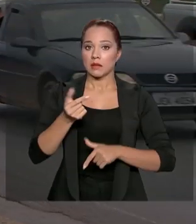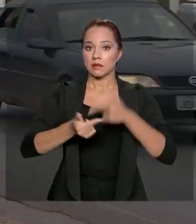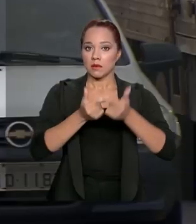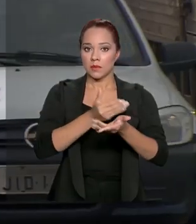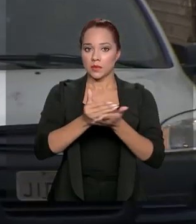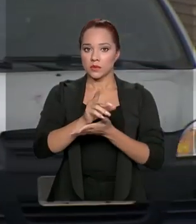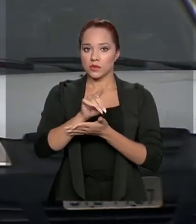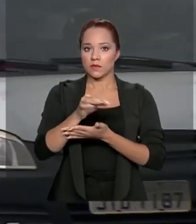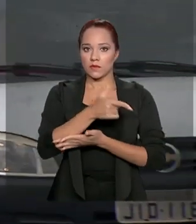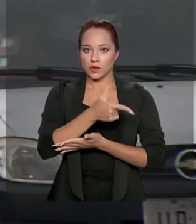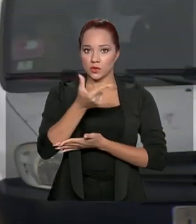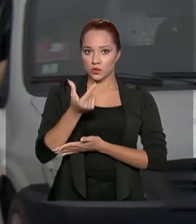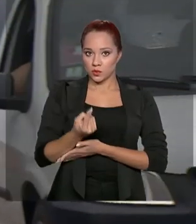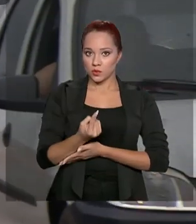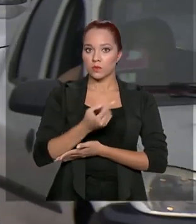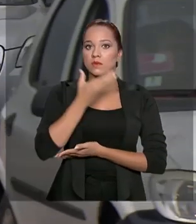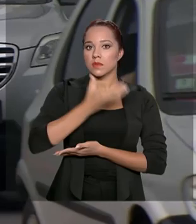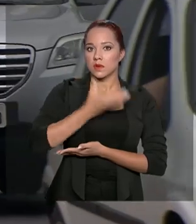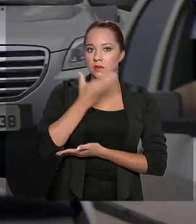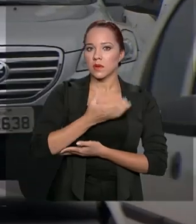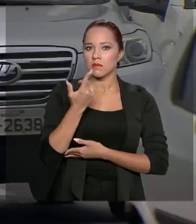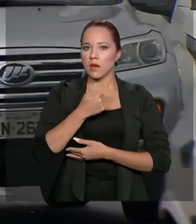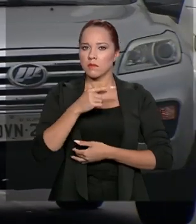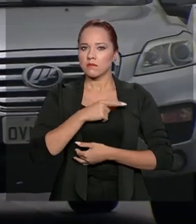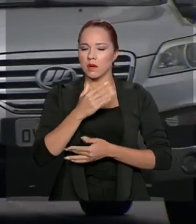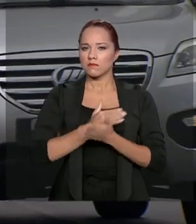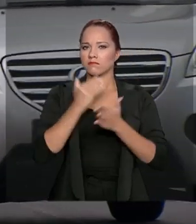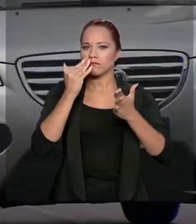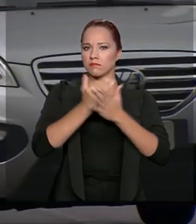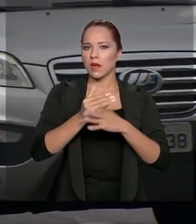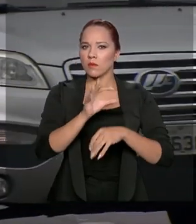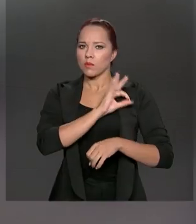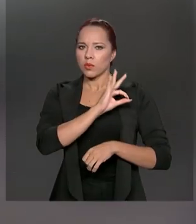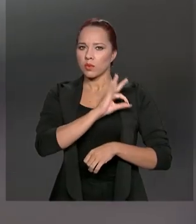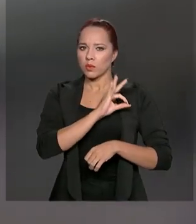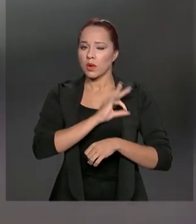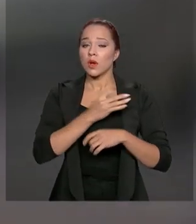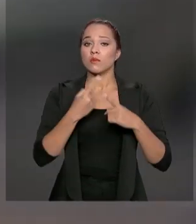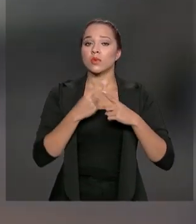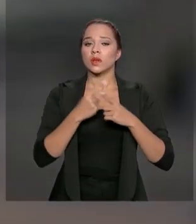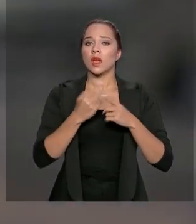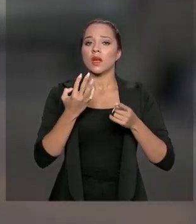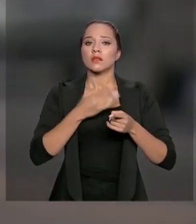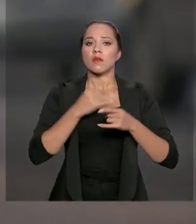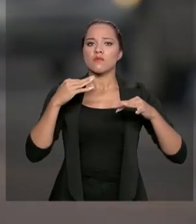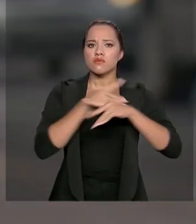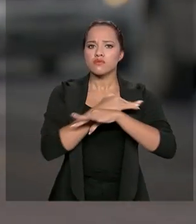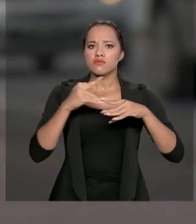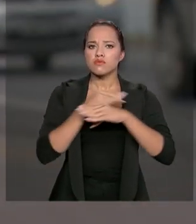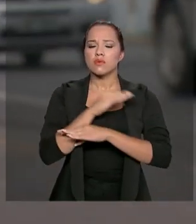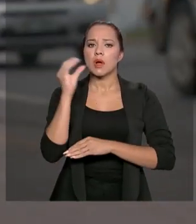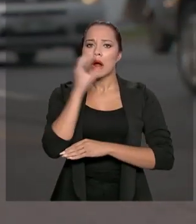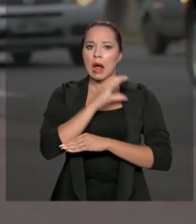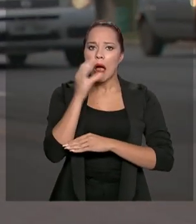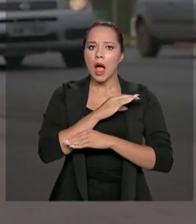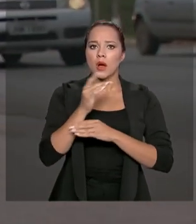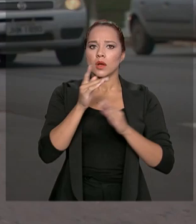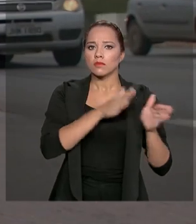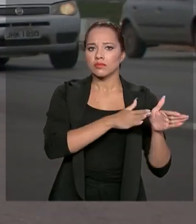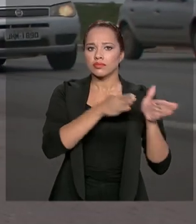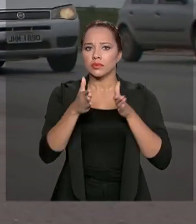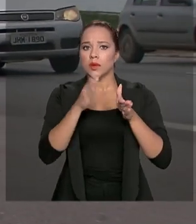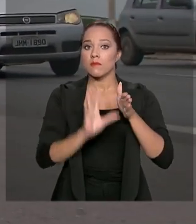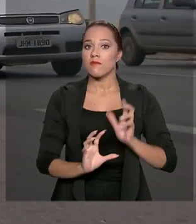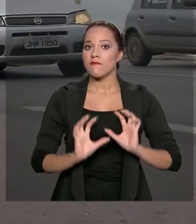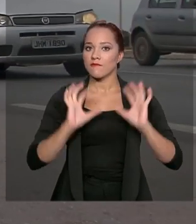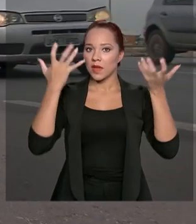dia 21 de dezembro para reforçar o policiamento nas rodovias de todo o país por causa do aumento do fluxo de veículos durante as festividades